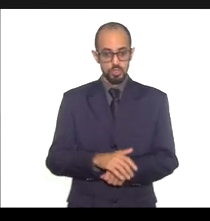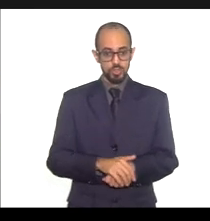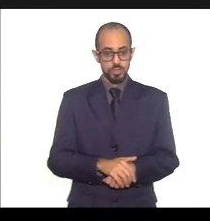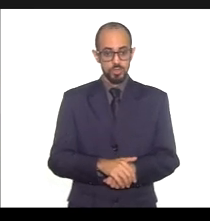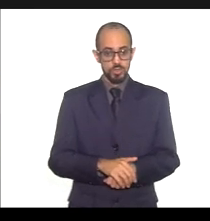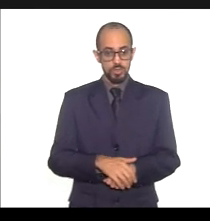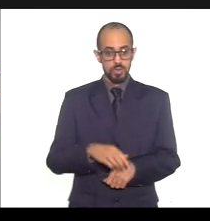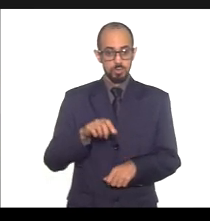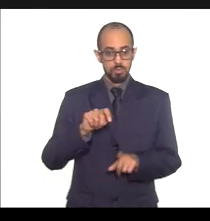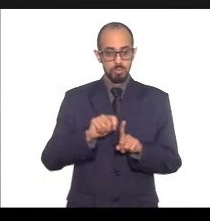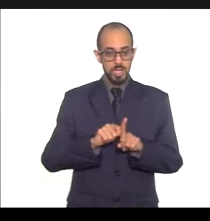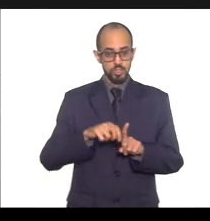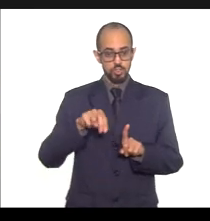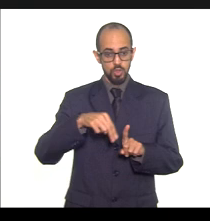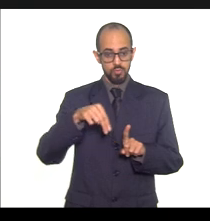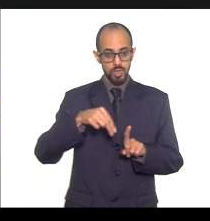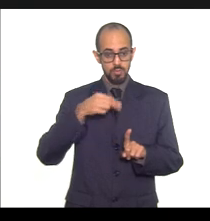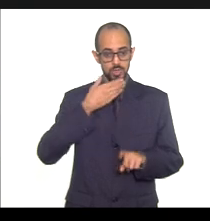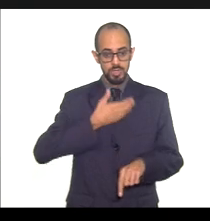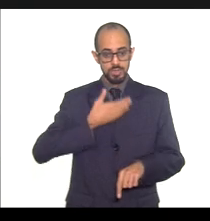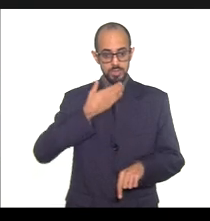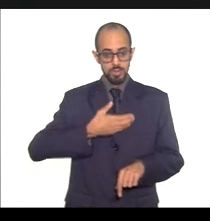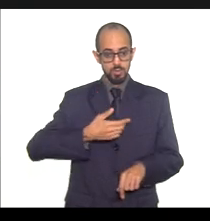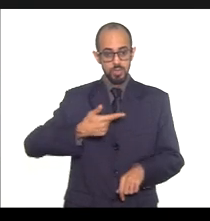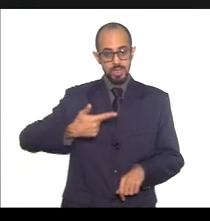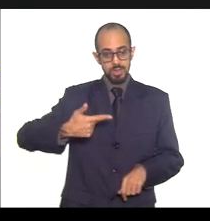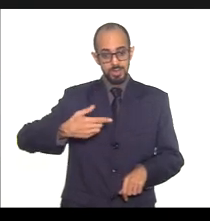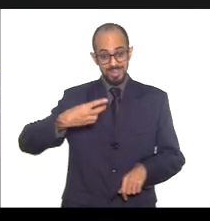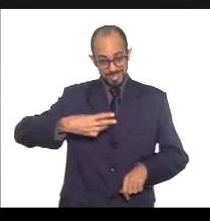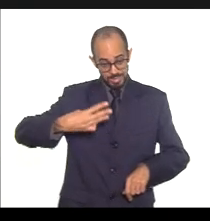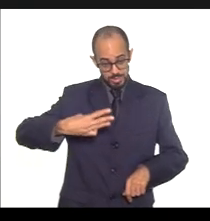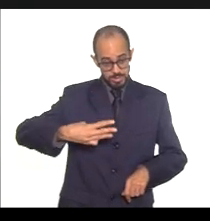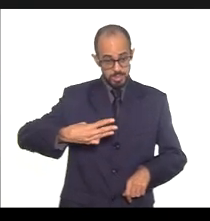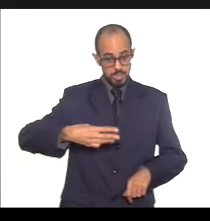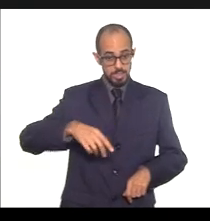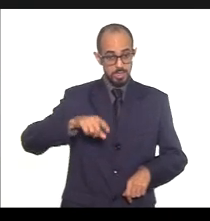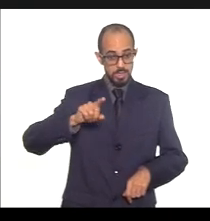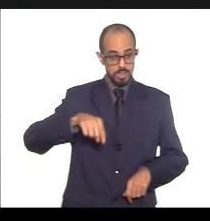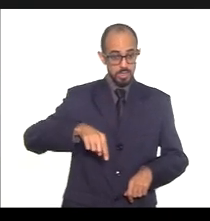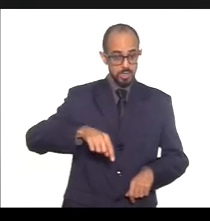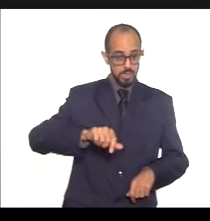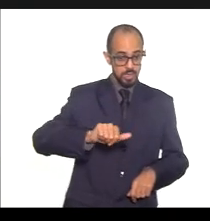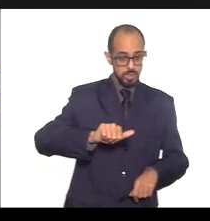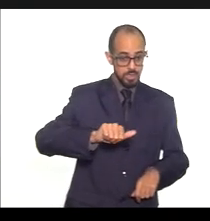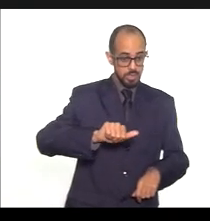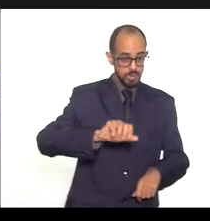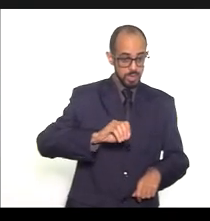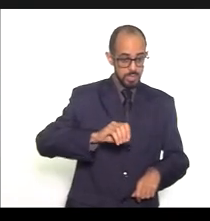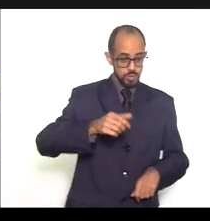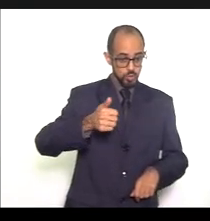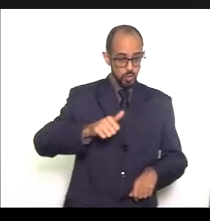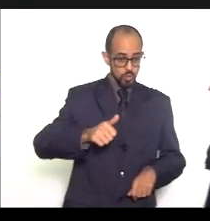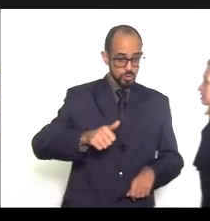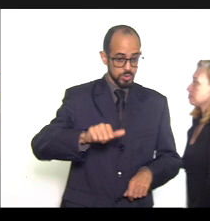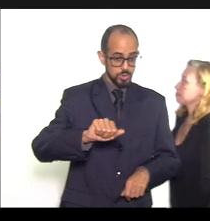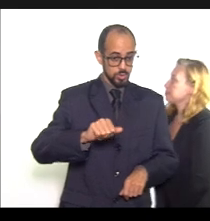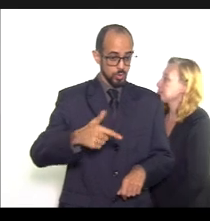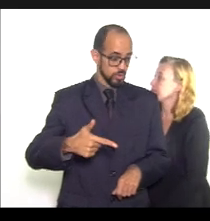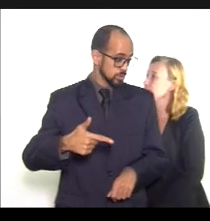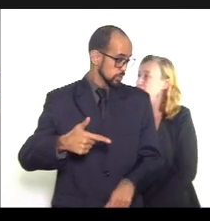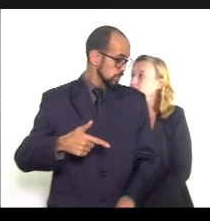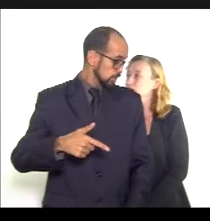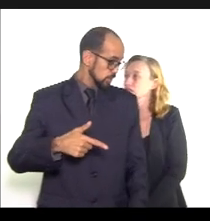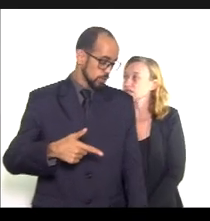meses de novembro e dezembro, e a terceira onda atingiu picos entre as semanas 10, 11 e 12 de